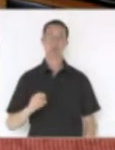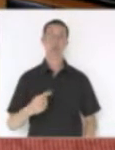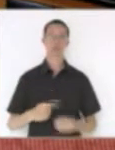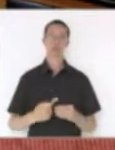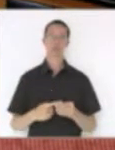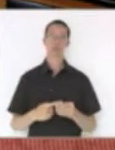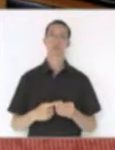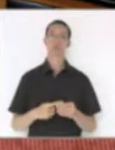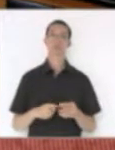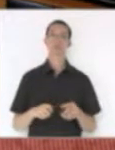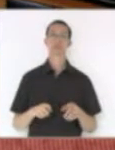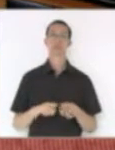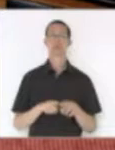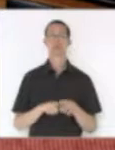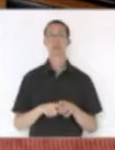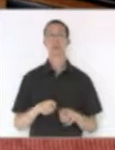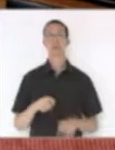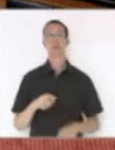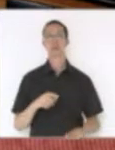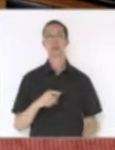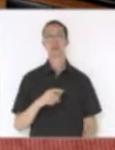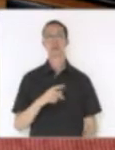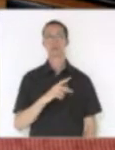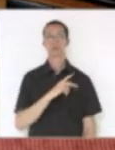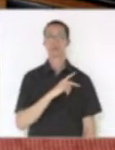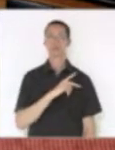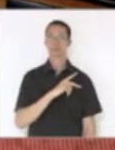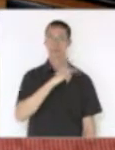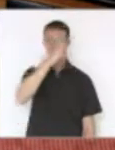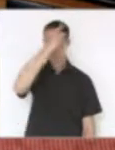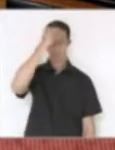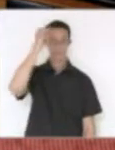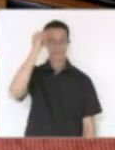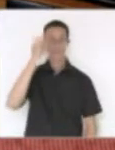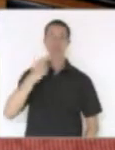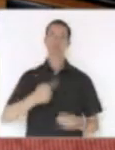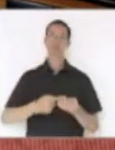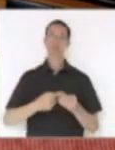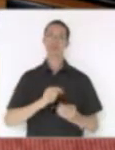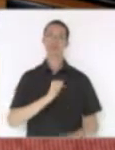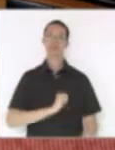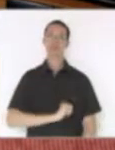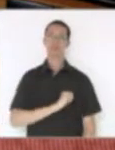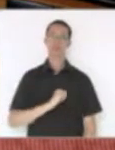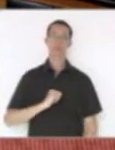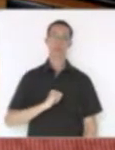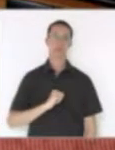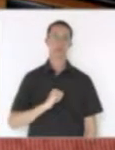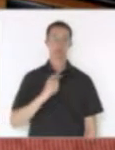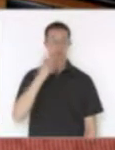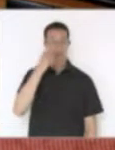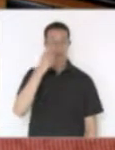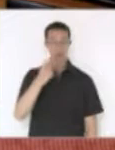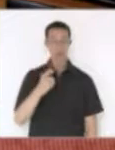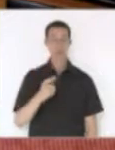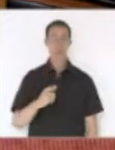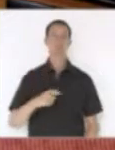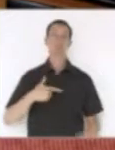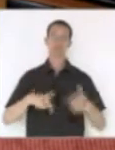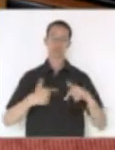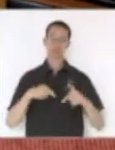Origom, popularmente Zebra de Angelina, que acompanha os nossos trabalhos aqui e buscam nas secretarias